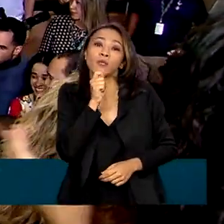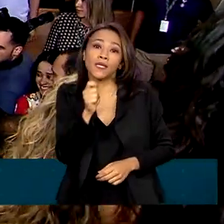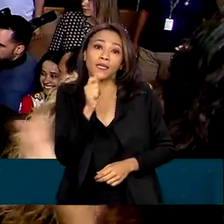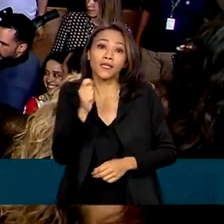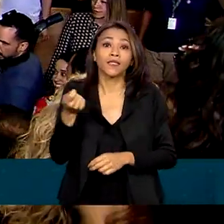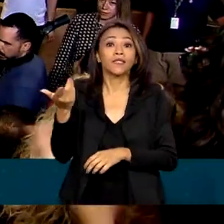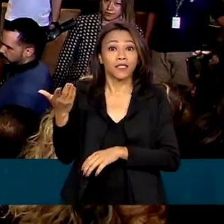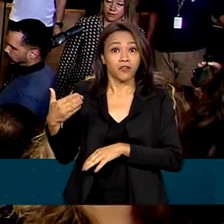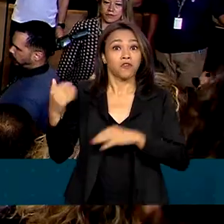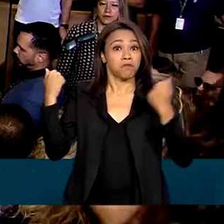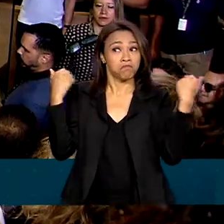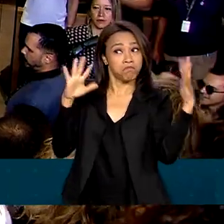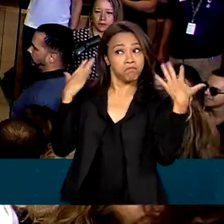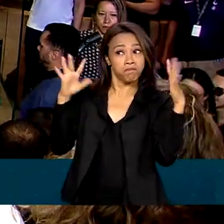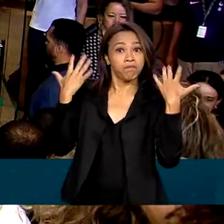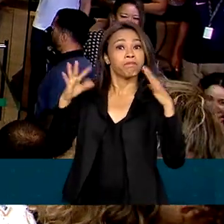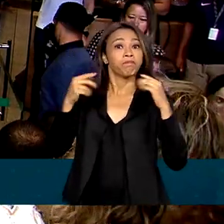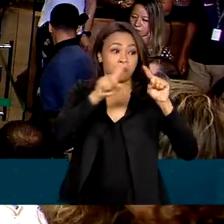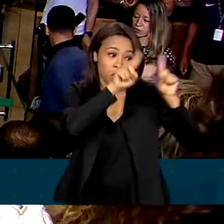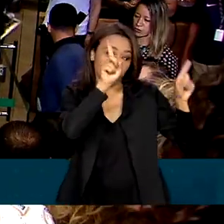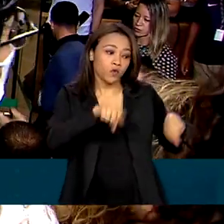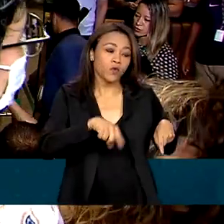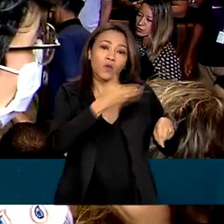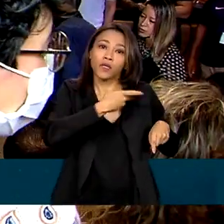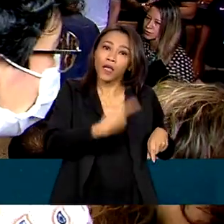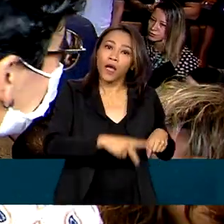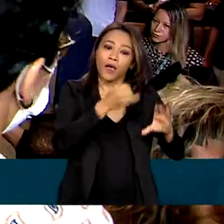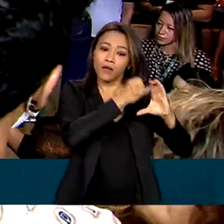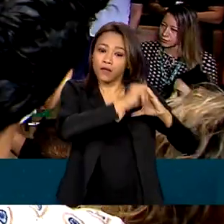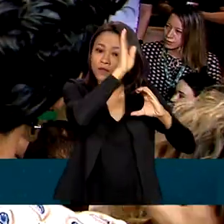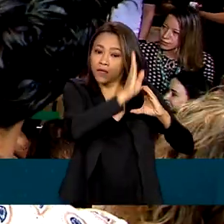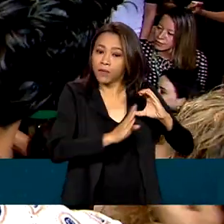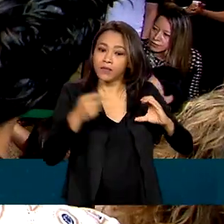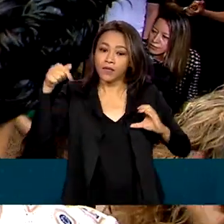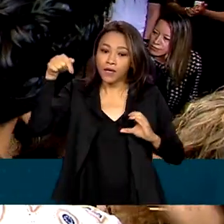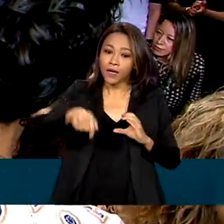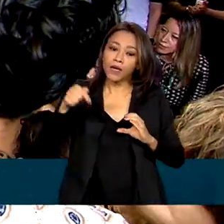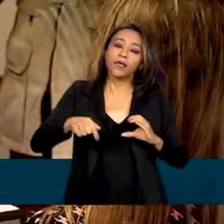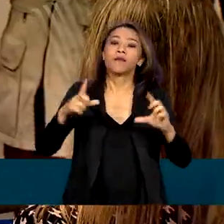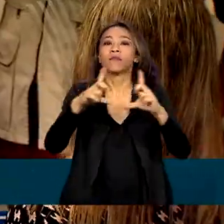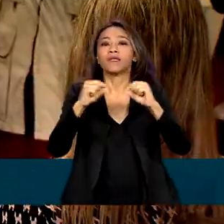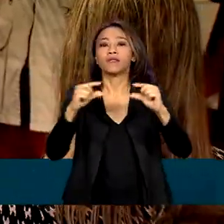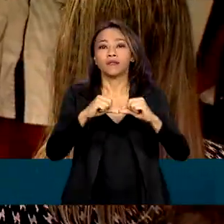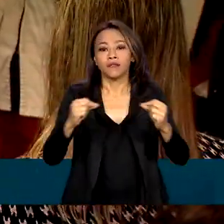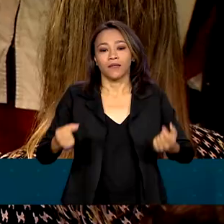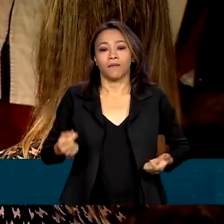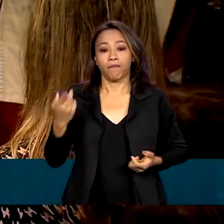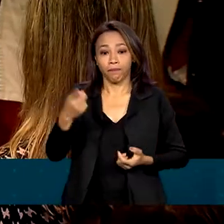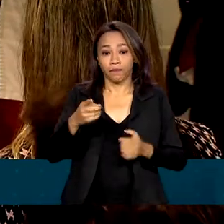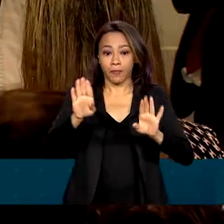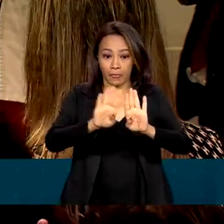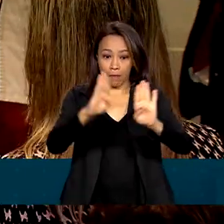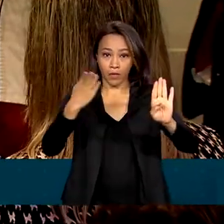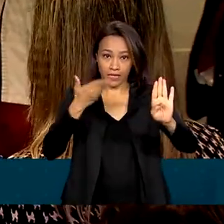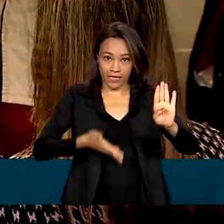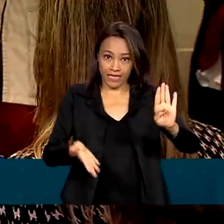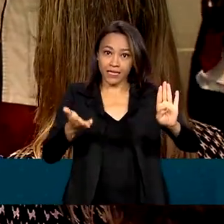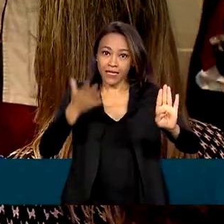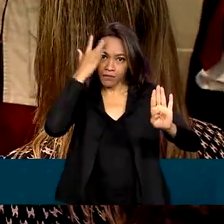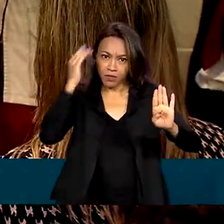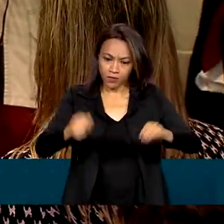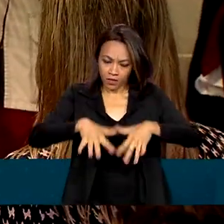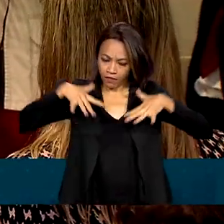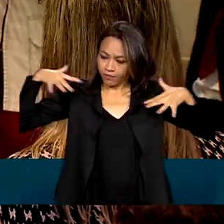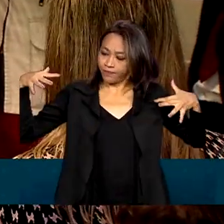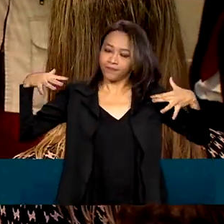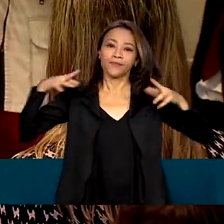recebida com aplausos pelos funcionários da EBC na sede da empresa em Brasília. Ainda na portaria onde os trabalhadores estavam